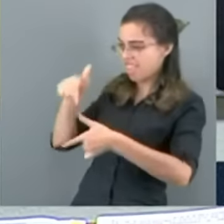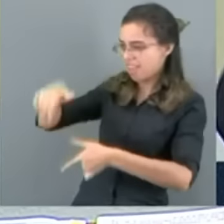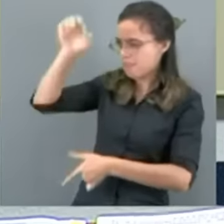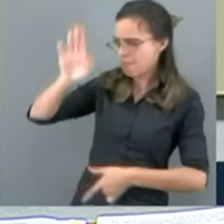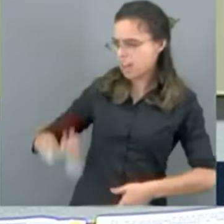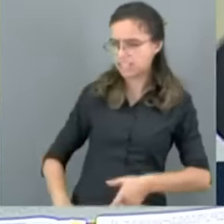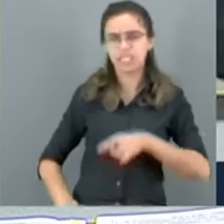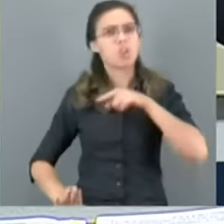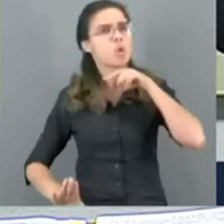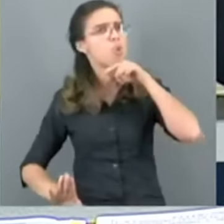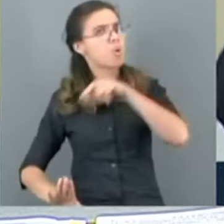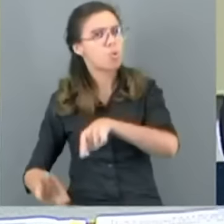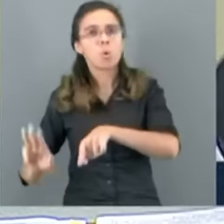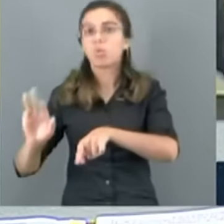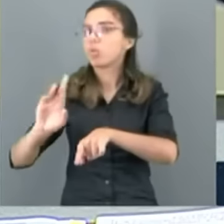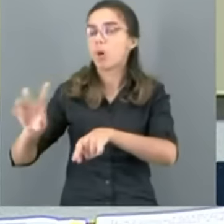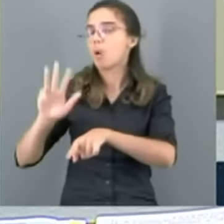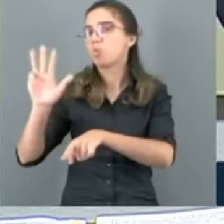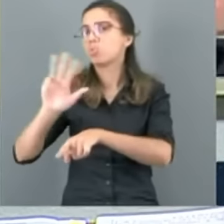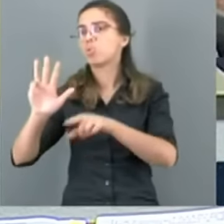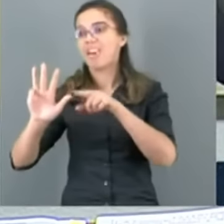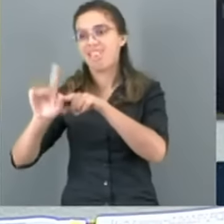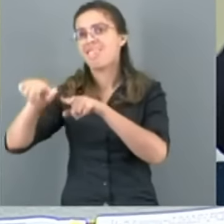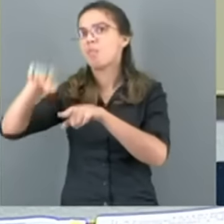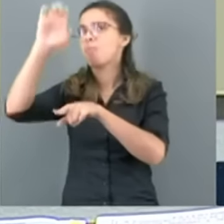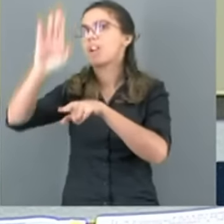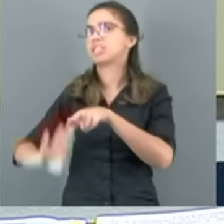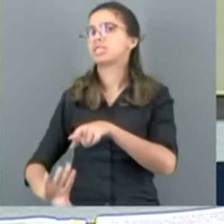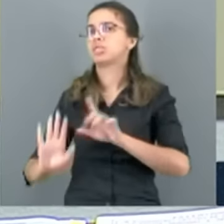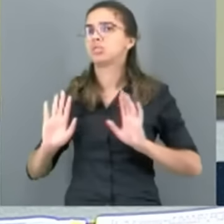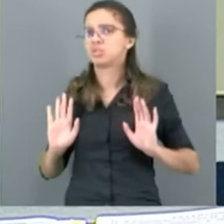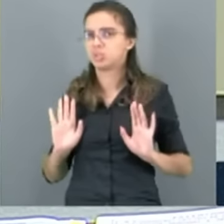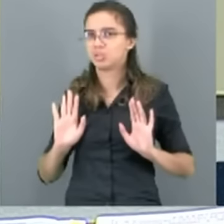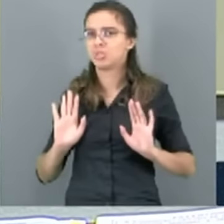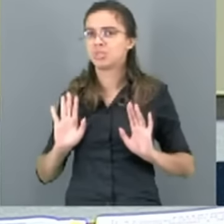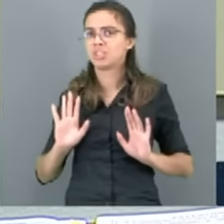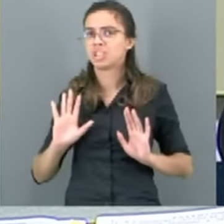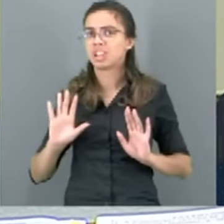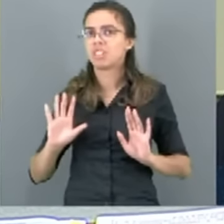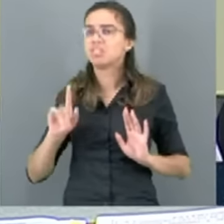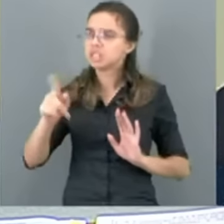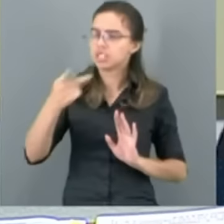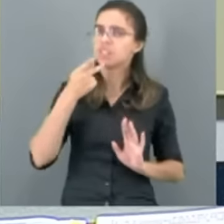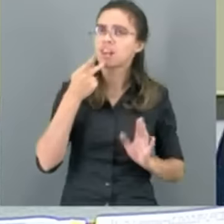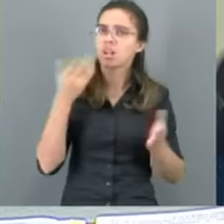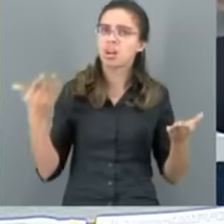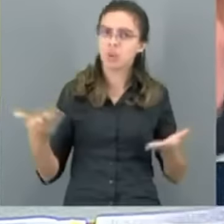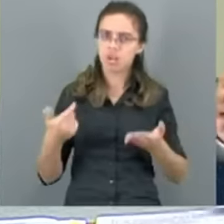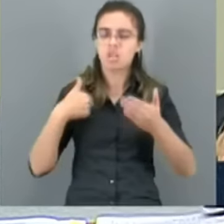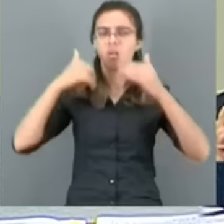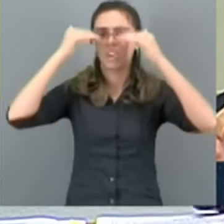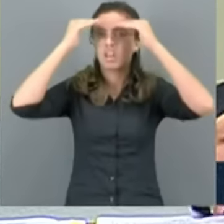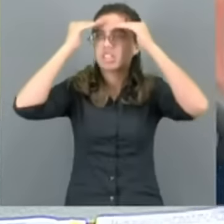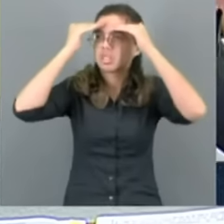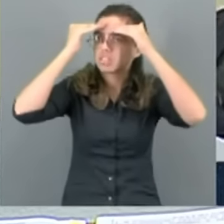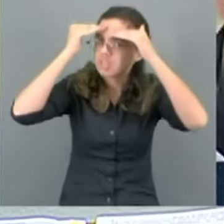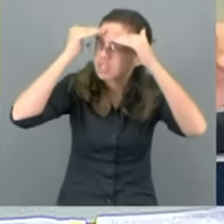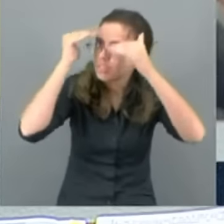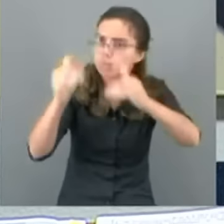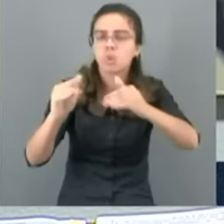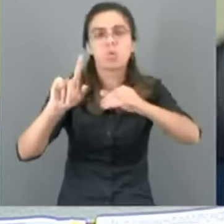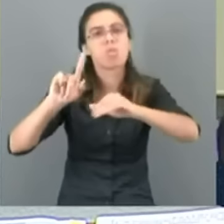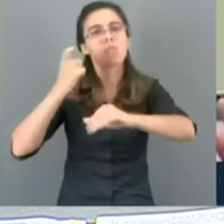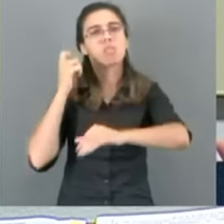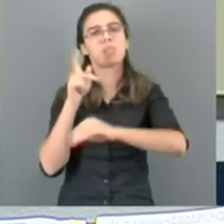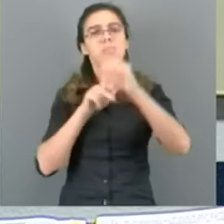é a instituição, é a liturgia, é o que V. Exª acabou de dizer. Então, todo o meu respeito a todos os ex-presidentes. É raro.